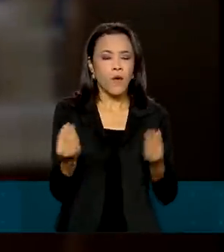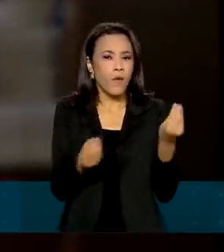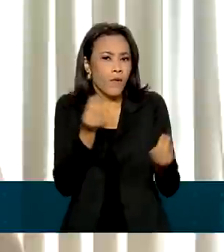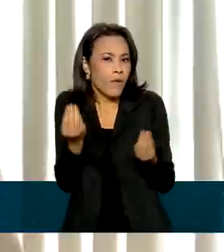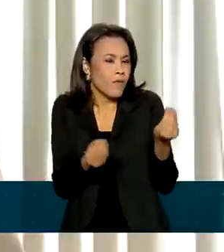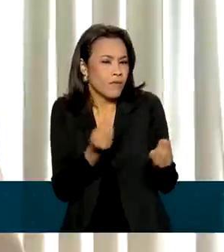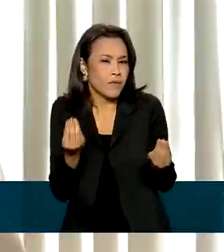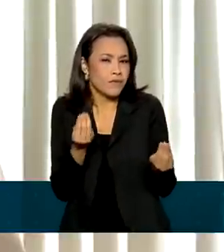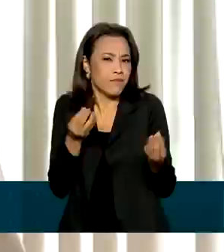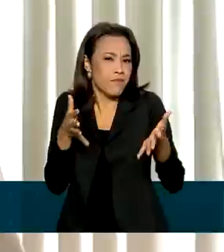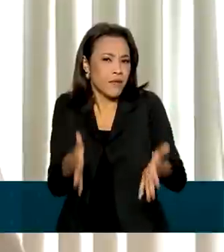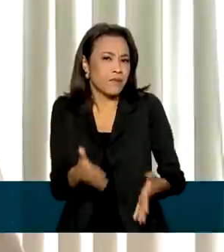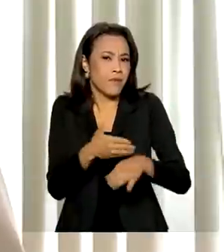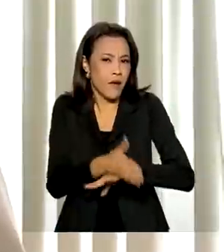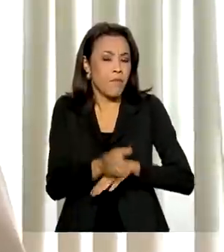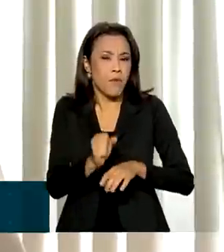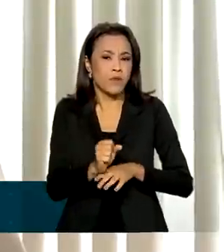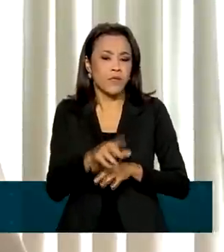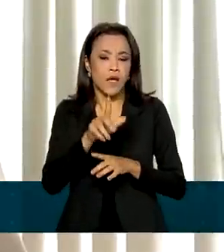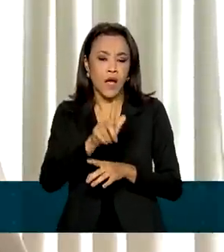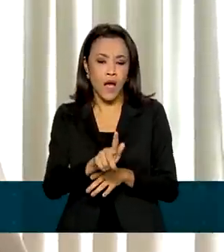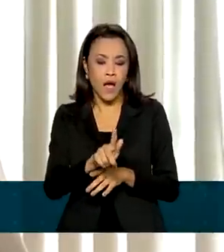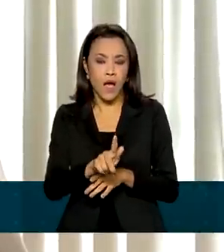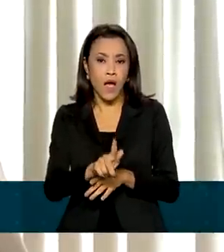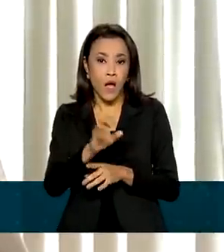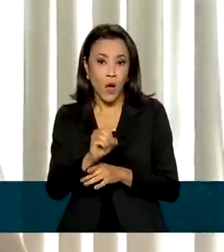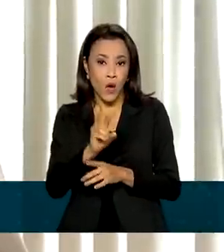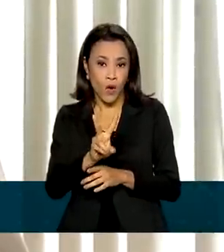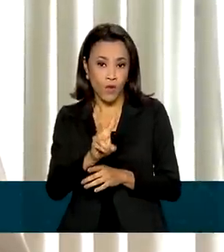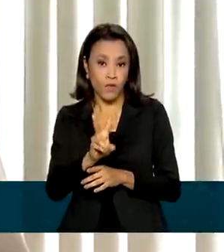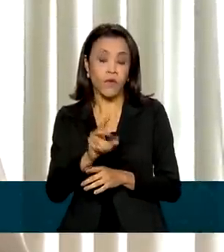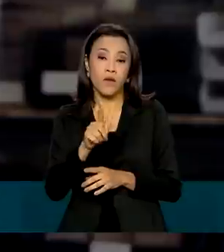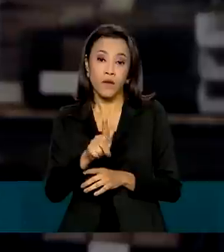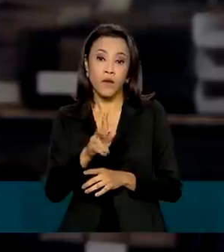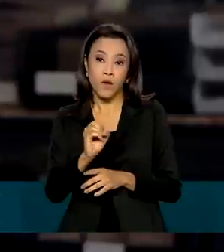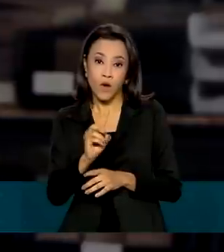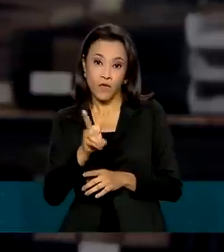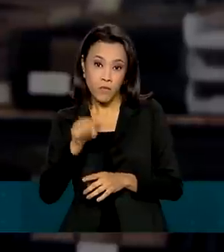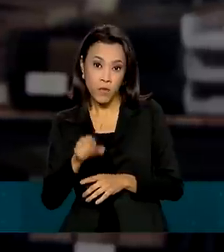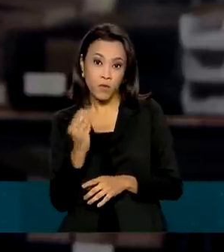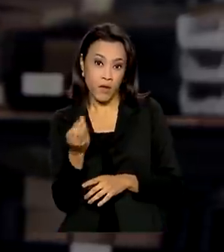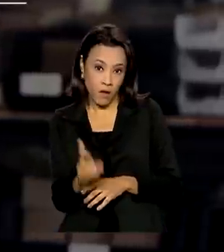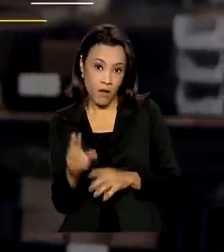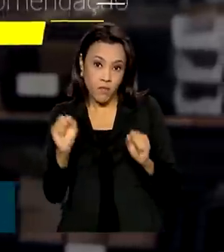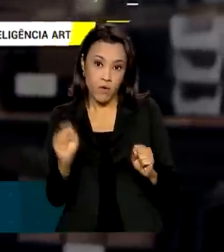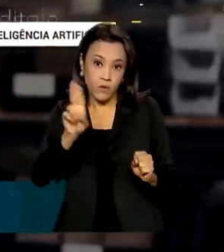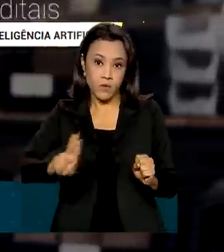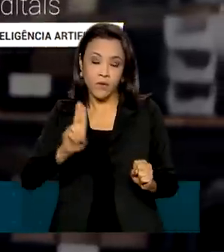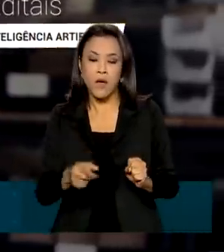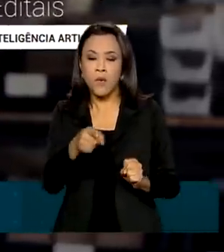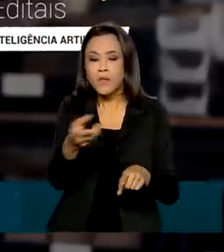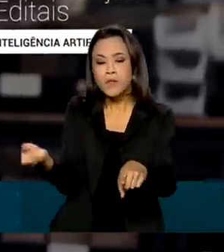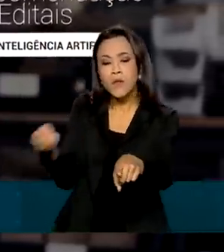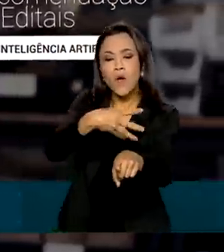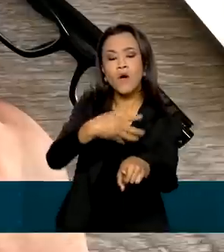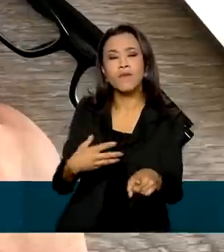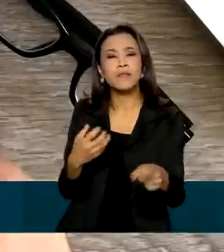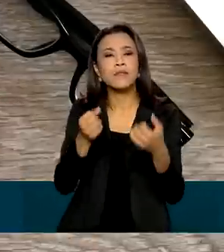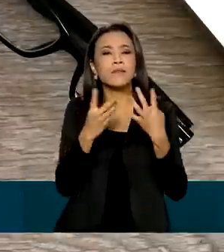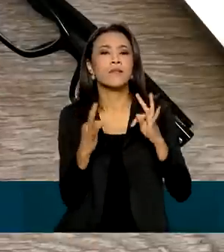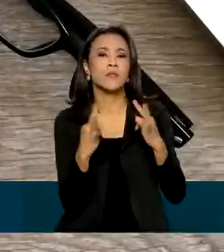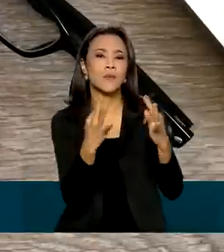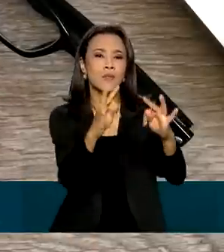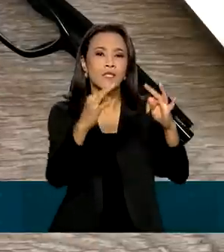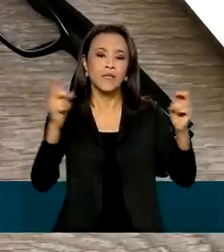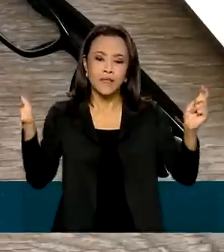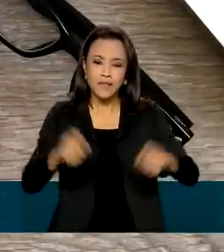feito usando o GovBR, o que traz toda a segurança e facilidade ao processo. Com a nova tecnologia, a previsão é beneficiar cerca